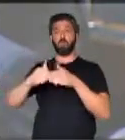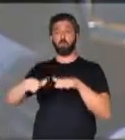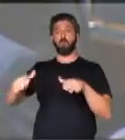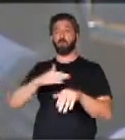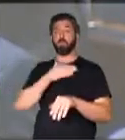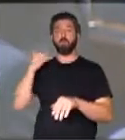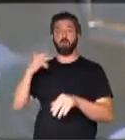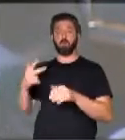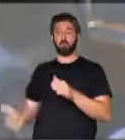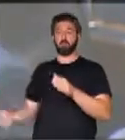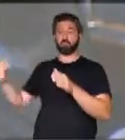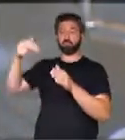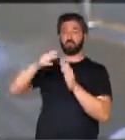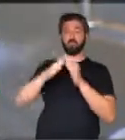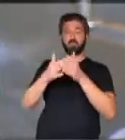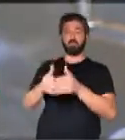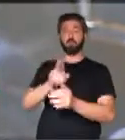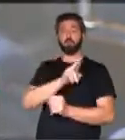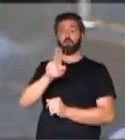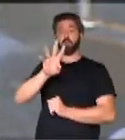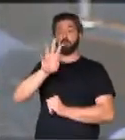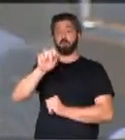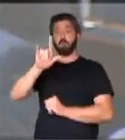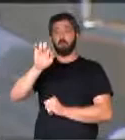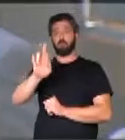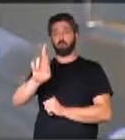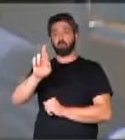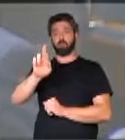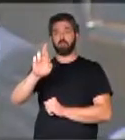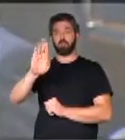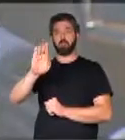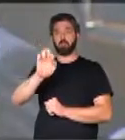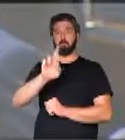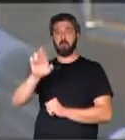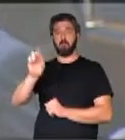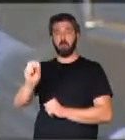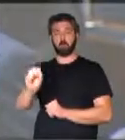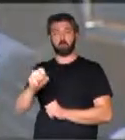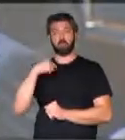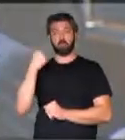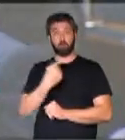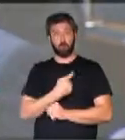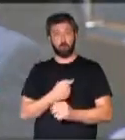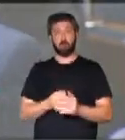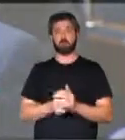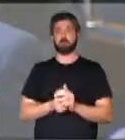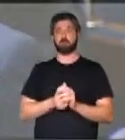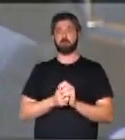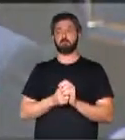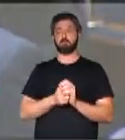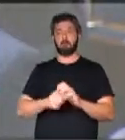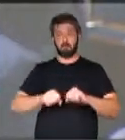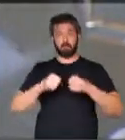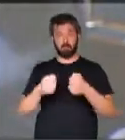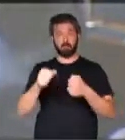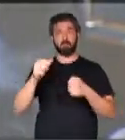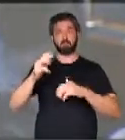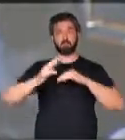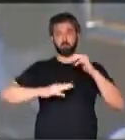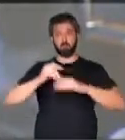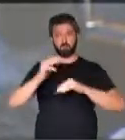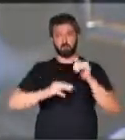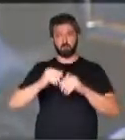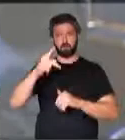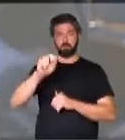morreu ao subir no navio. O nome dele é Valdir Barros Cal, e nós que temos defendido aqui esses